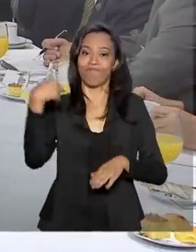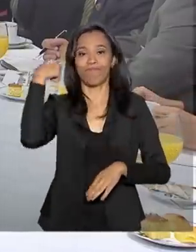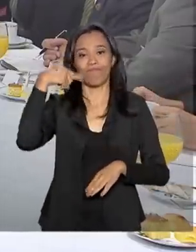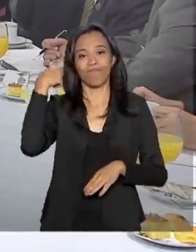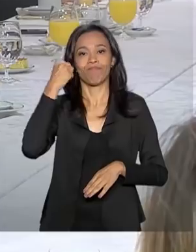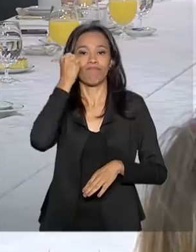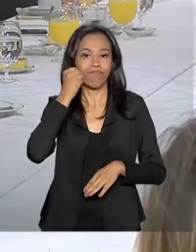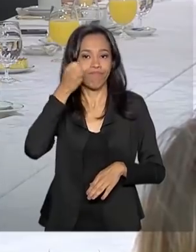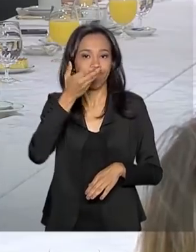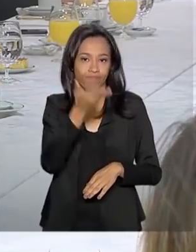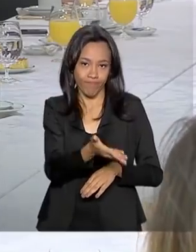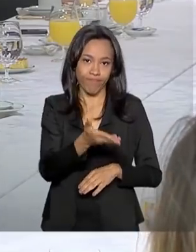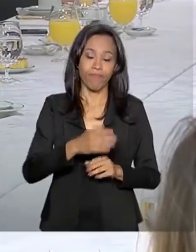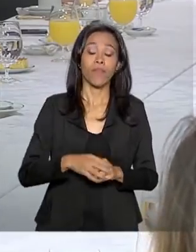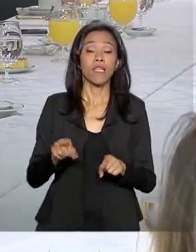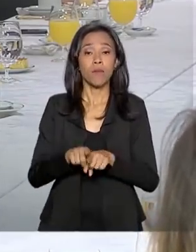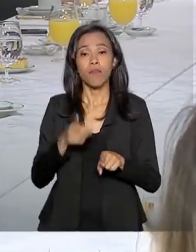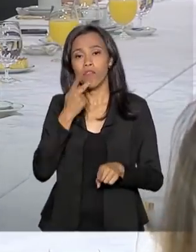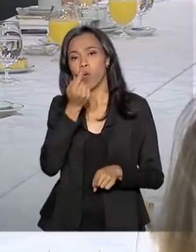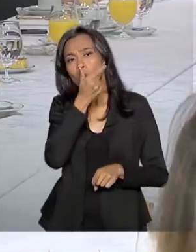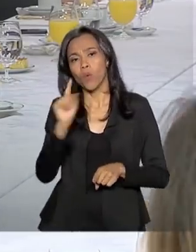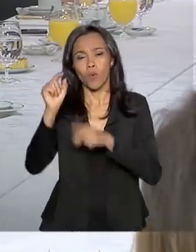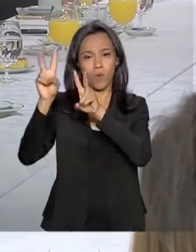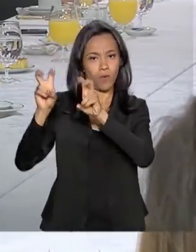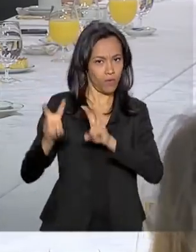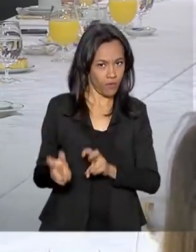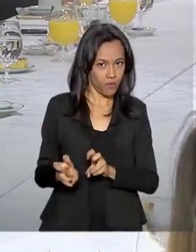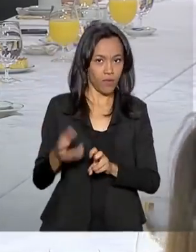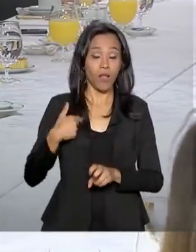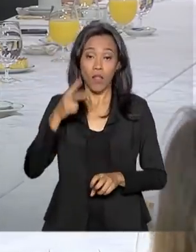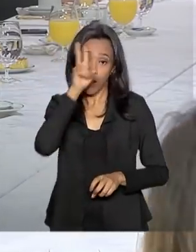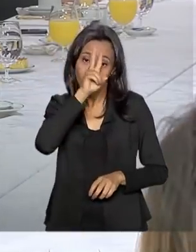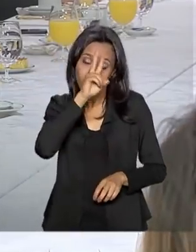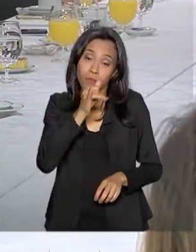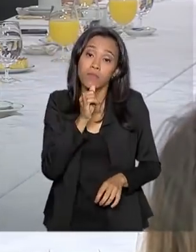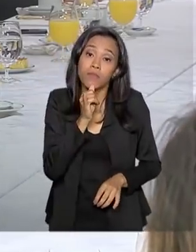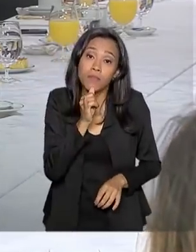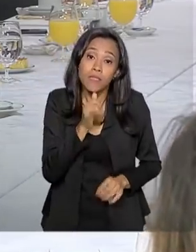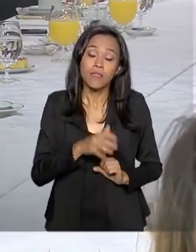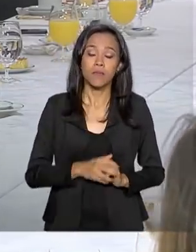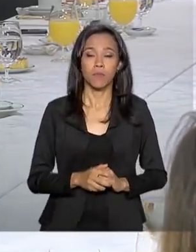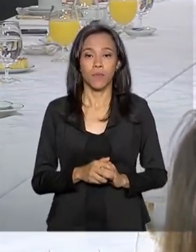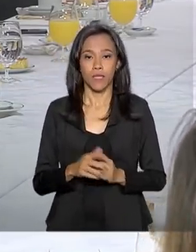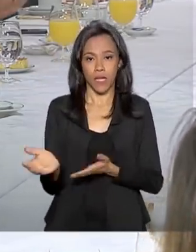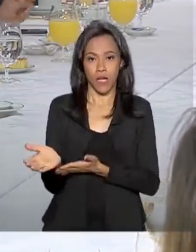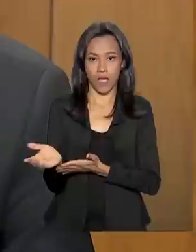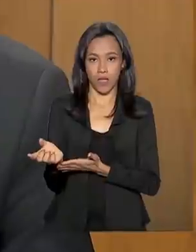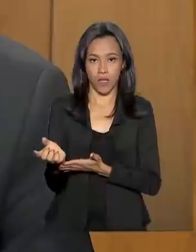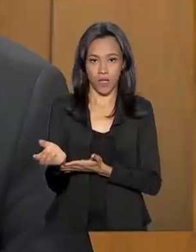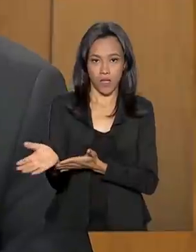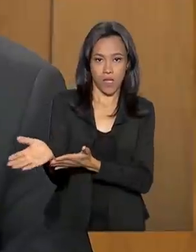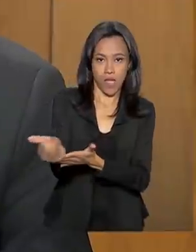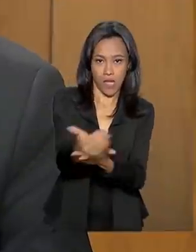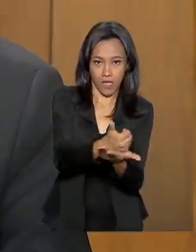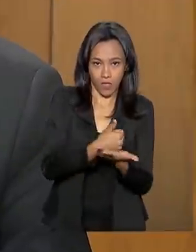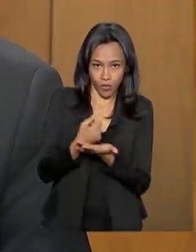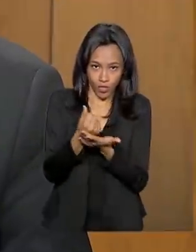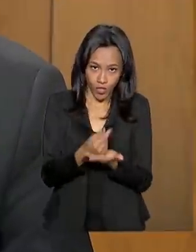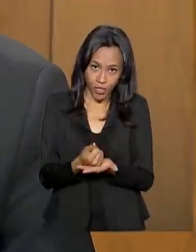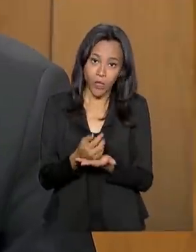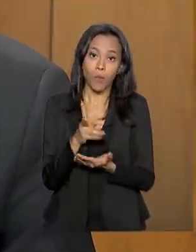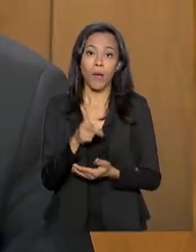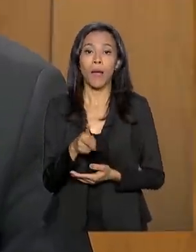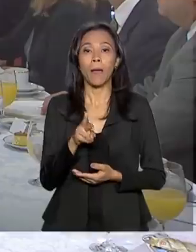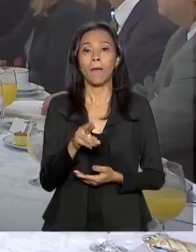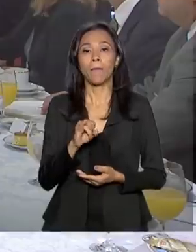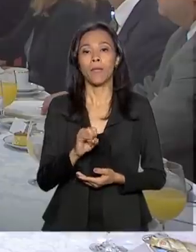Bolsonaro também falou sobre outros assuntos. Ele lembrou, por exemplo, que a arrecadação com as privatizações no